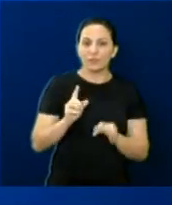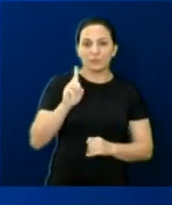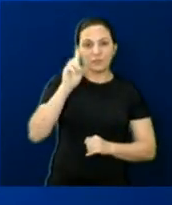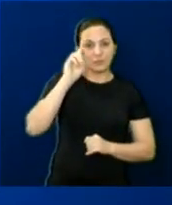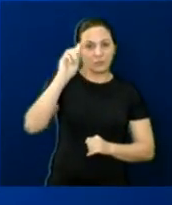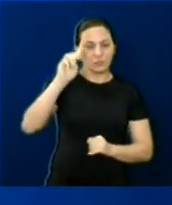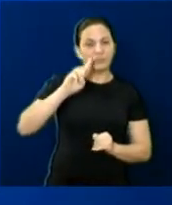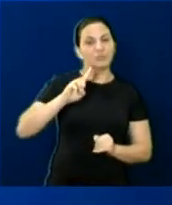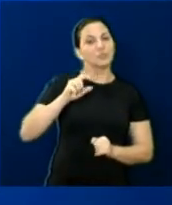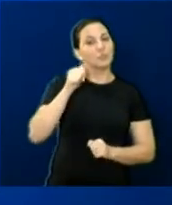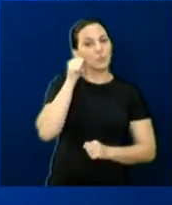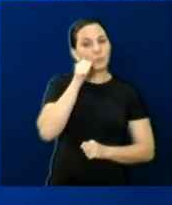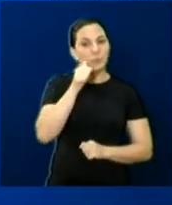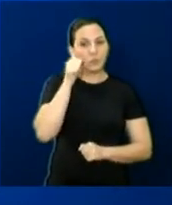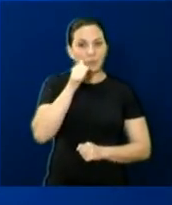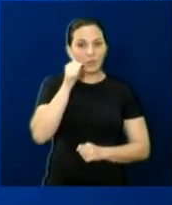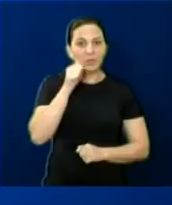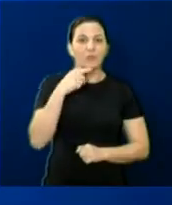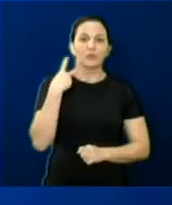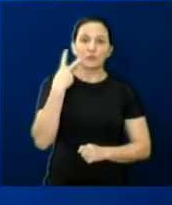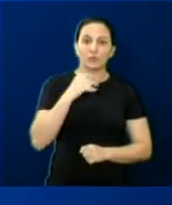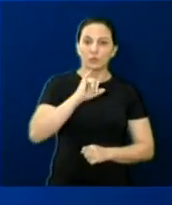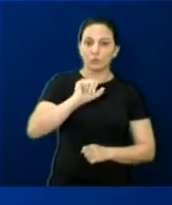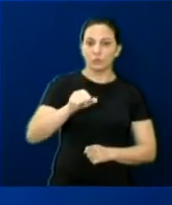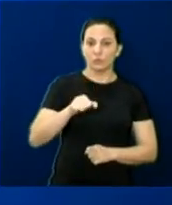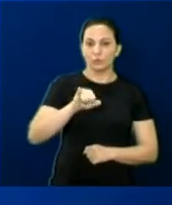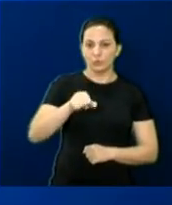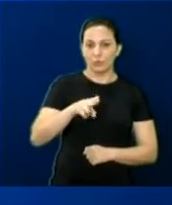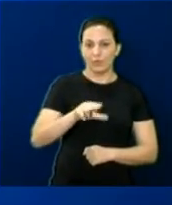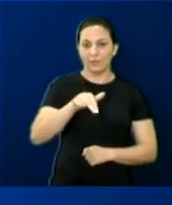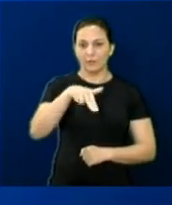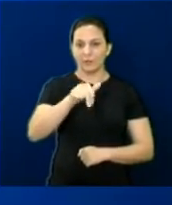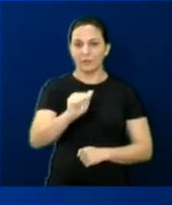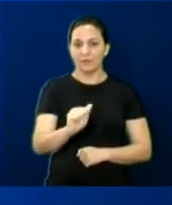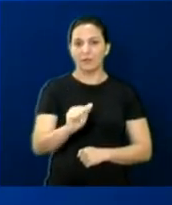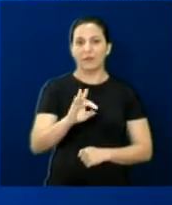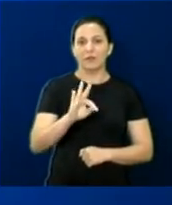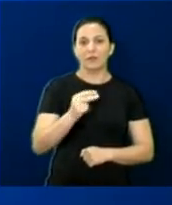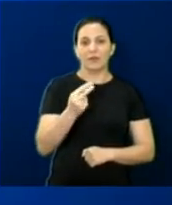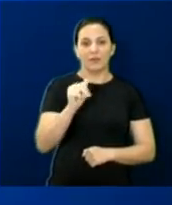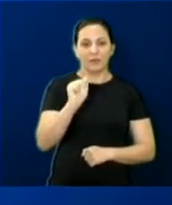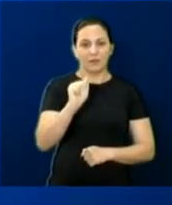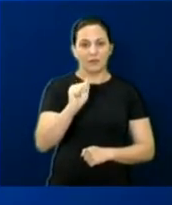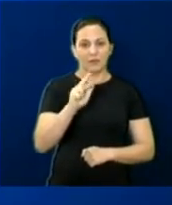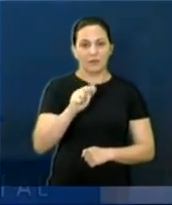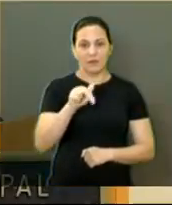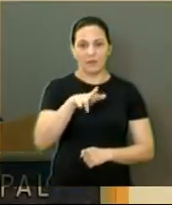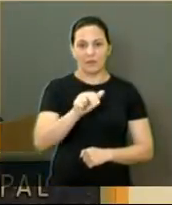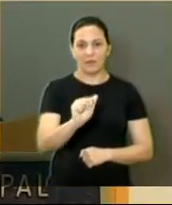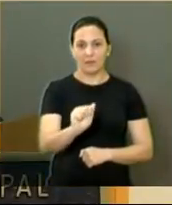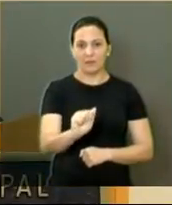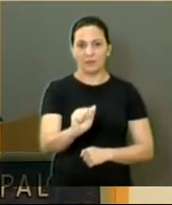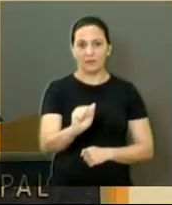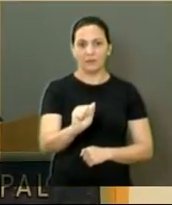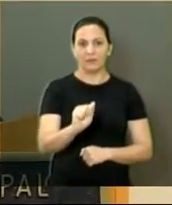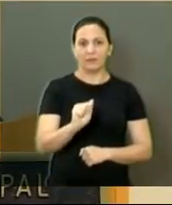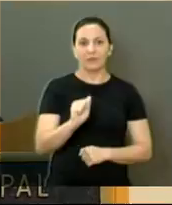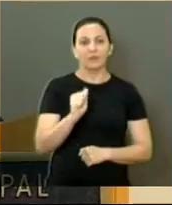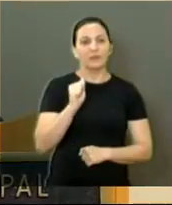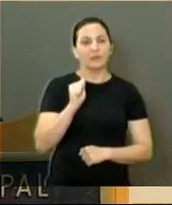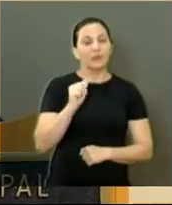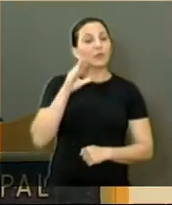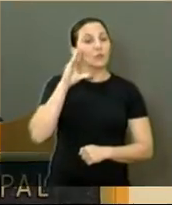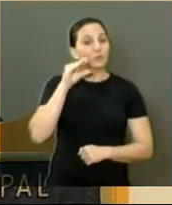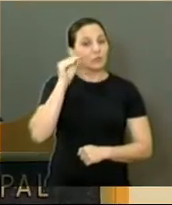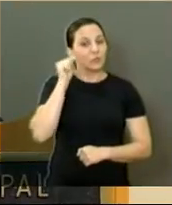das mulheres para as vereadoras Juliana Damos, Tainara Faria, para todas as